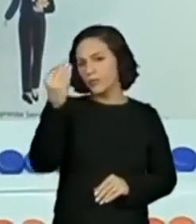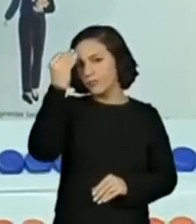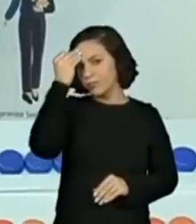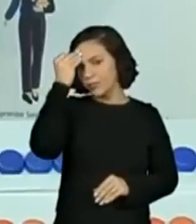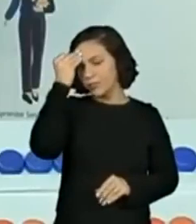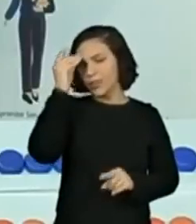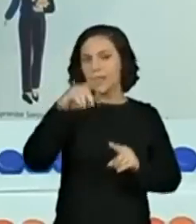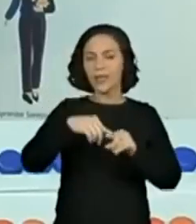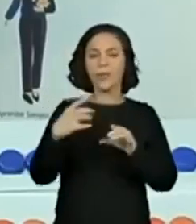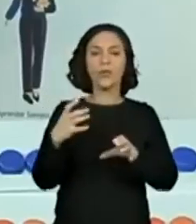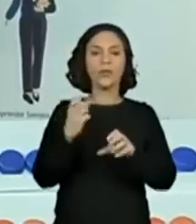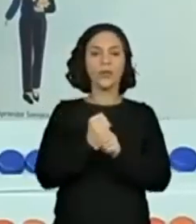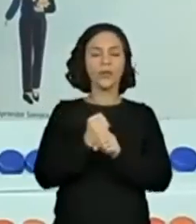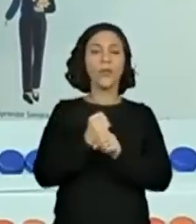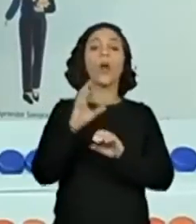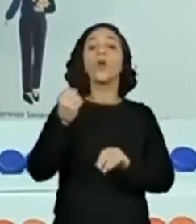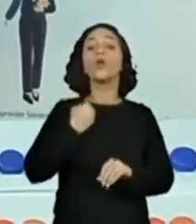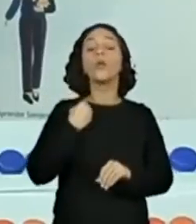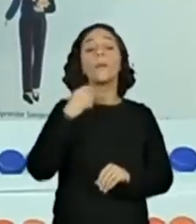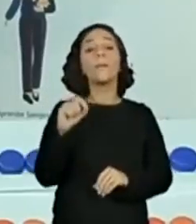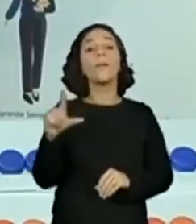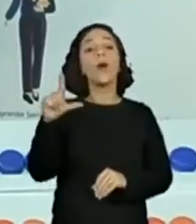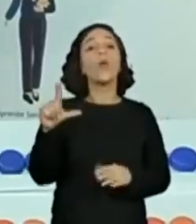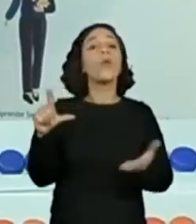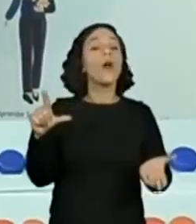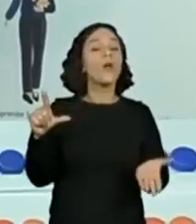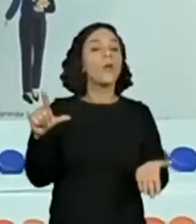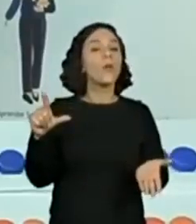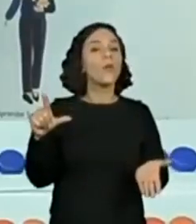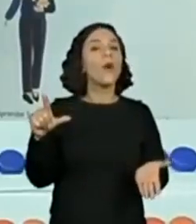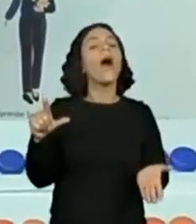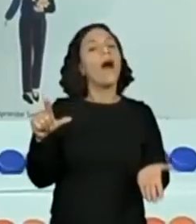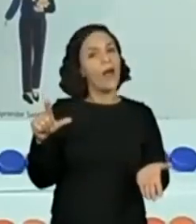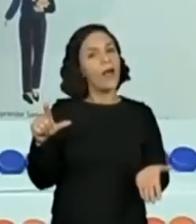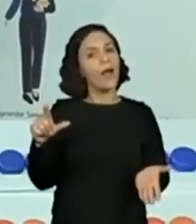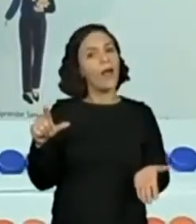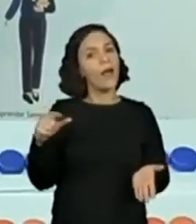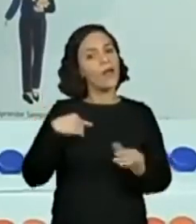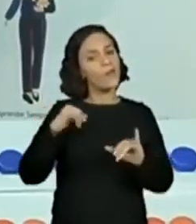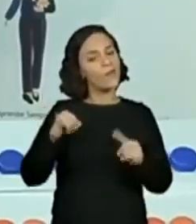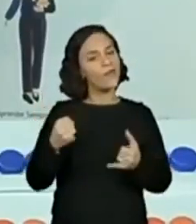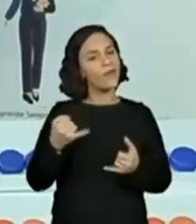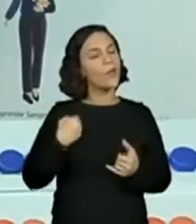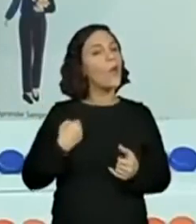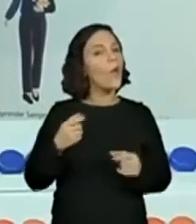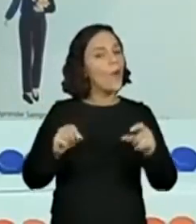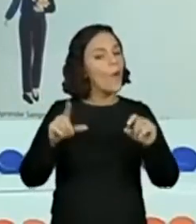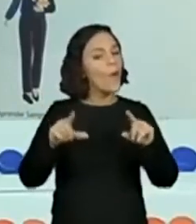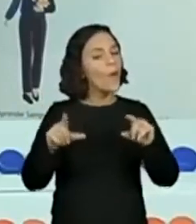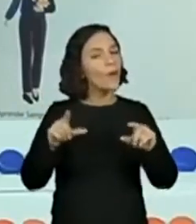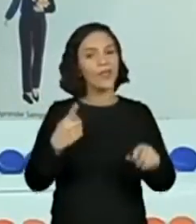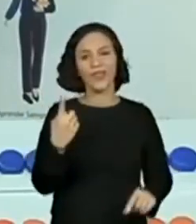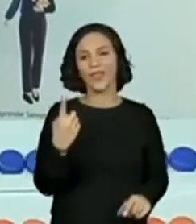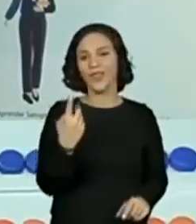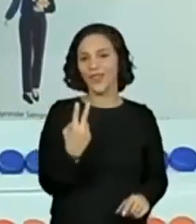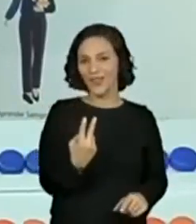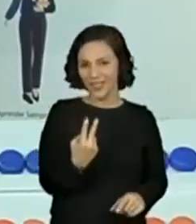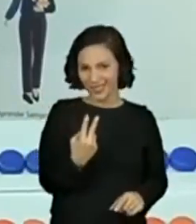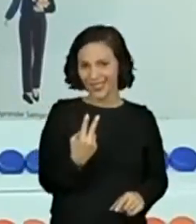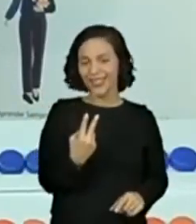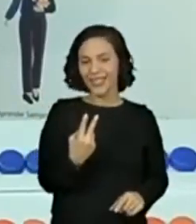chegar ao resultado? Sempre um número maior, não é? Então, vou pegar ali o número. Qual que era o maior? O número